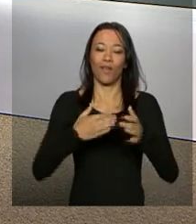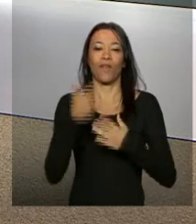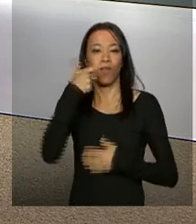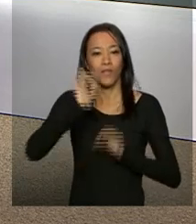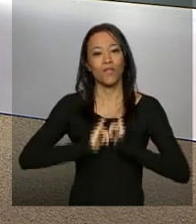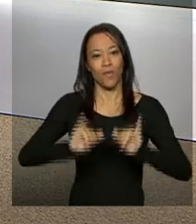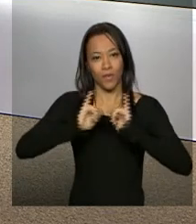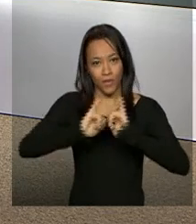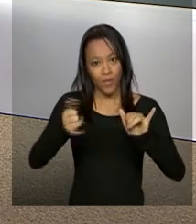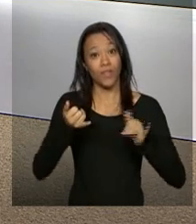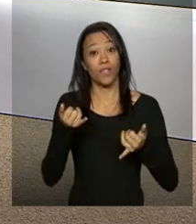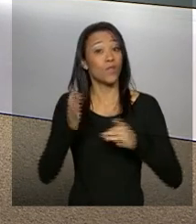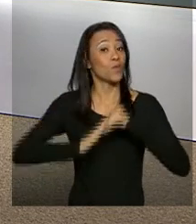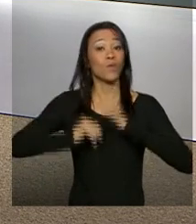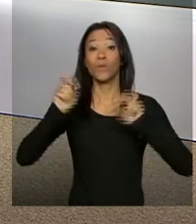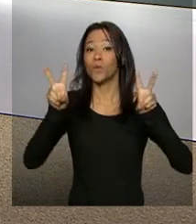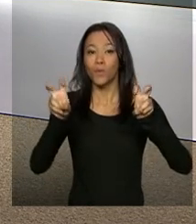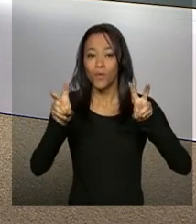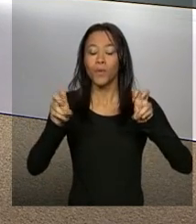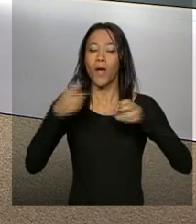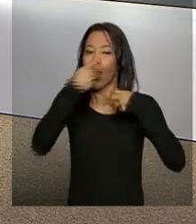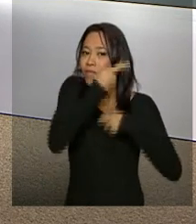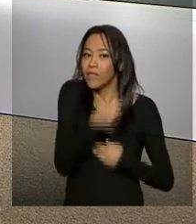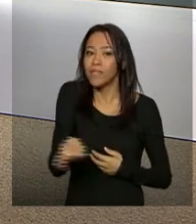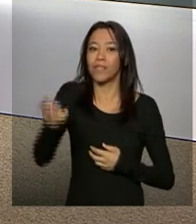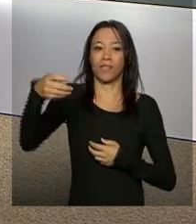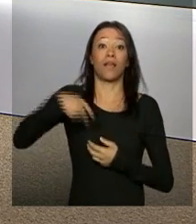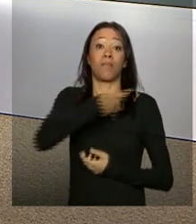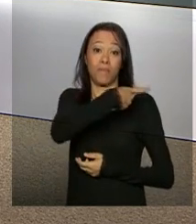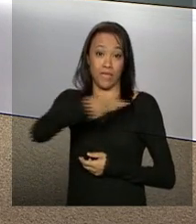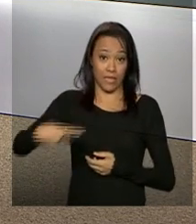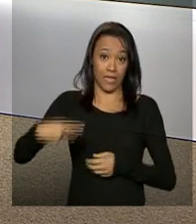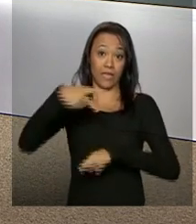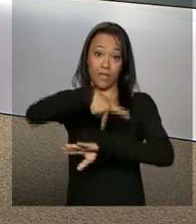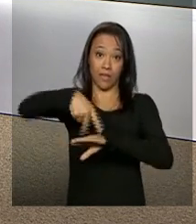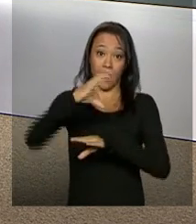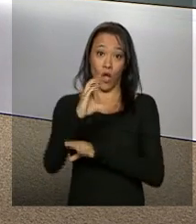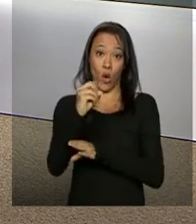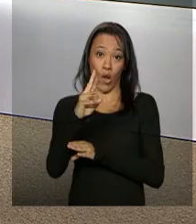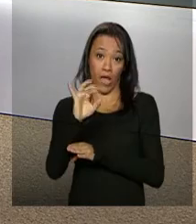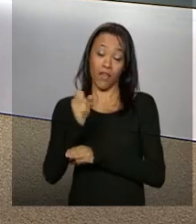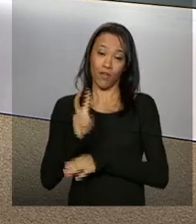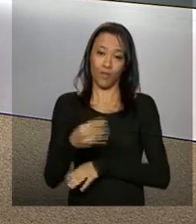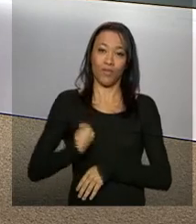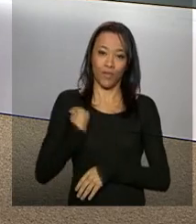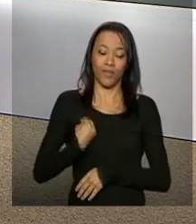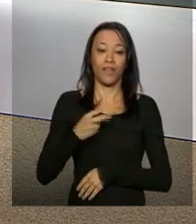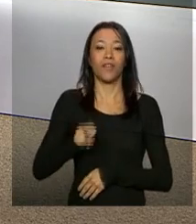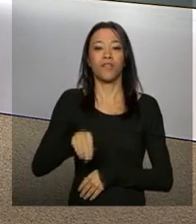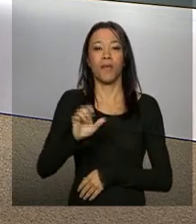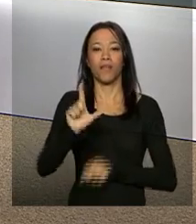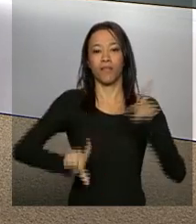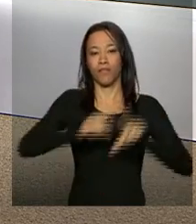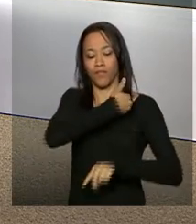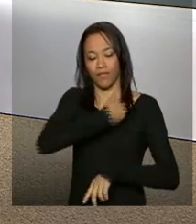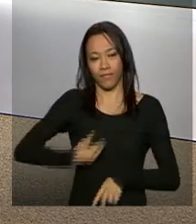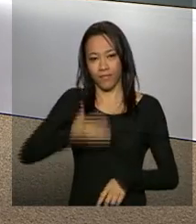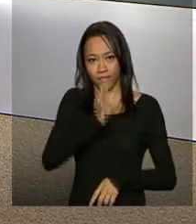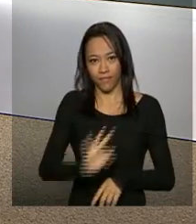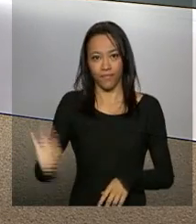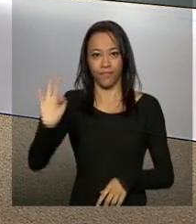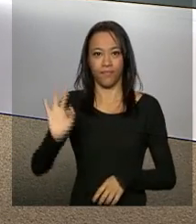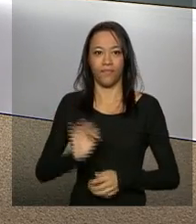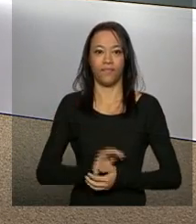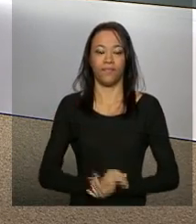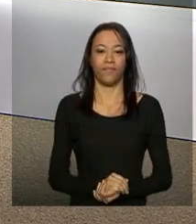com outras informações sobre a visita da Presidenta da República da Coreia ao Brasil. Continue com a gente, NBR, a TV do Governo